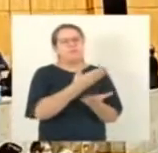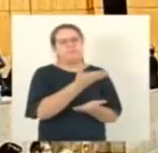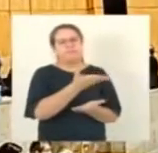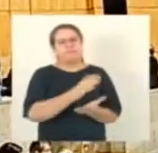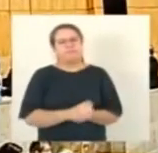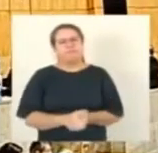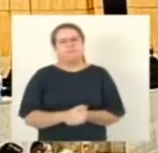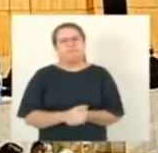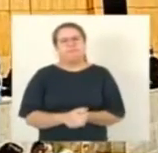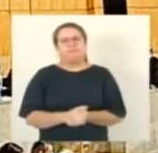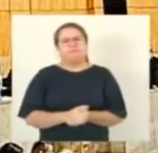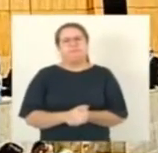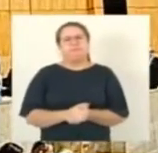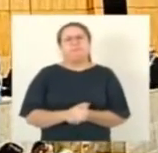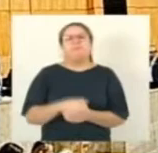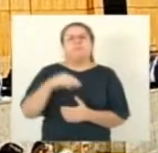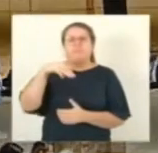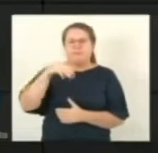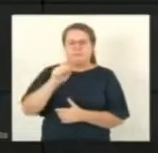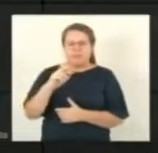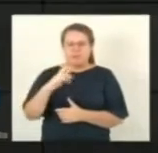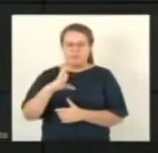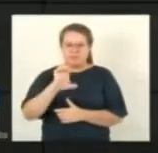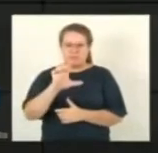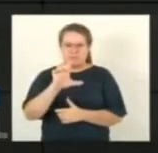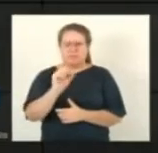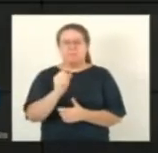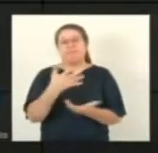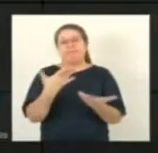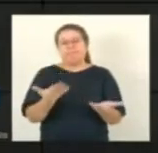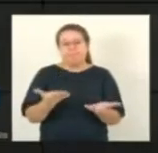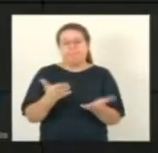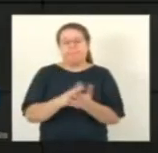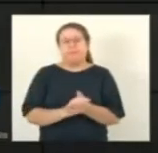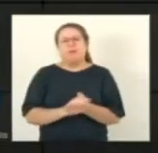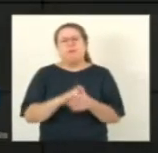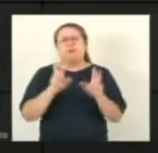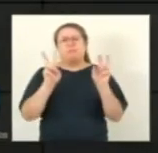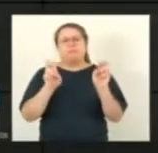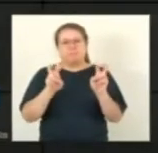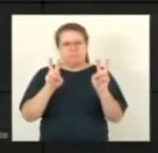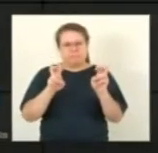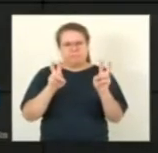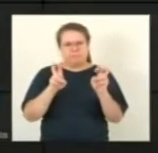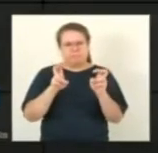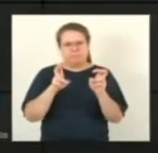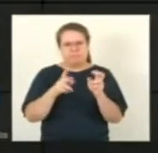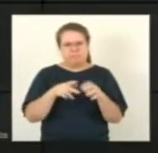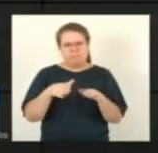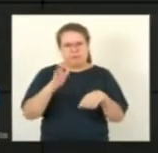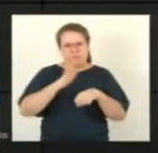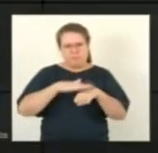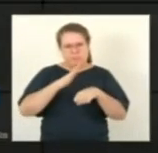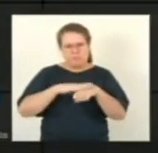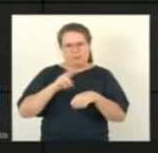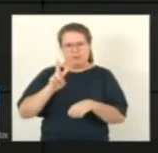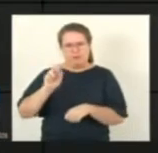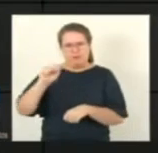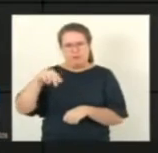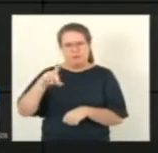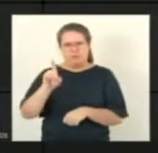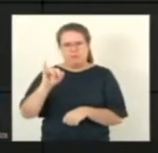Ok. Como disse a Exª, trata-se de uma matéria de autoria do deputado Vandinho Leite, que